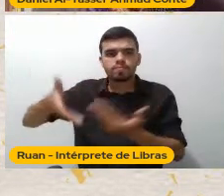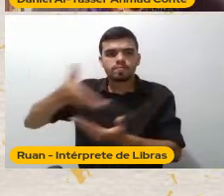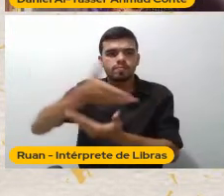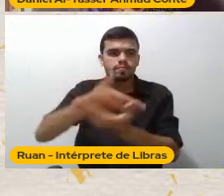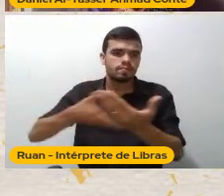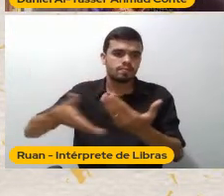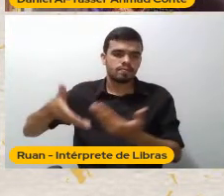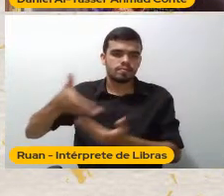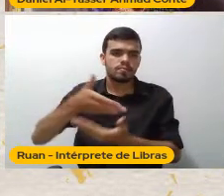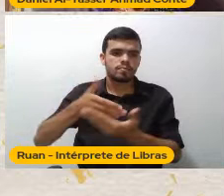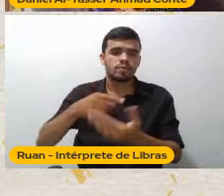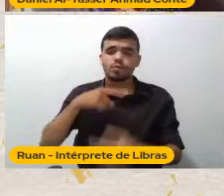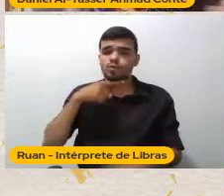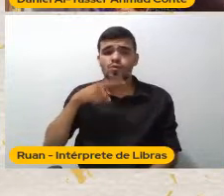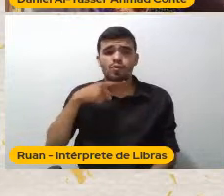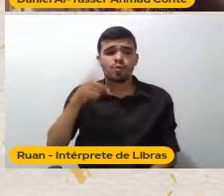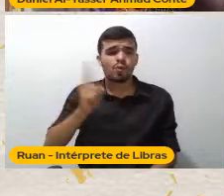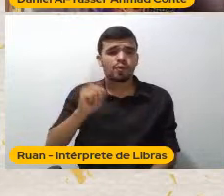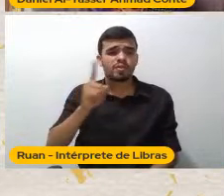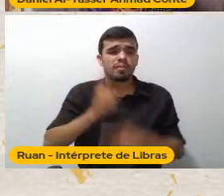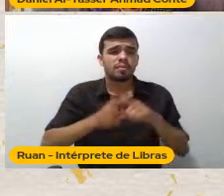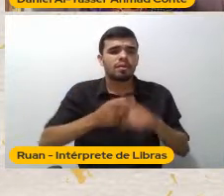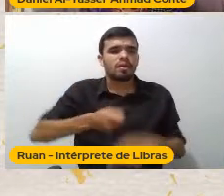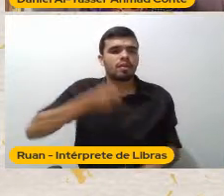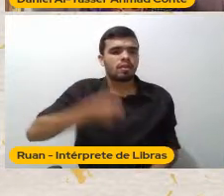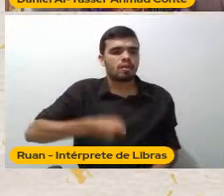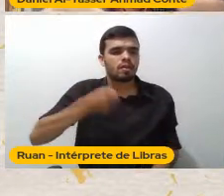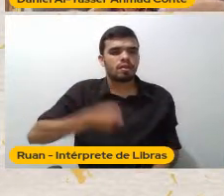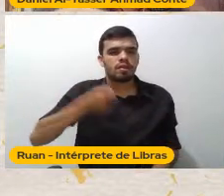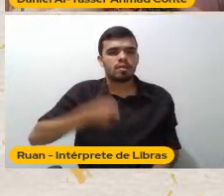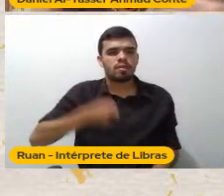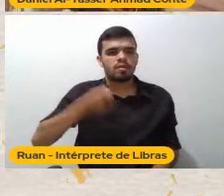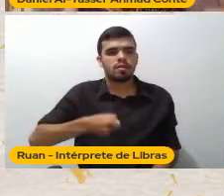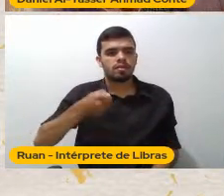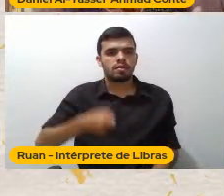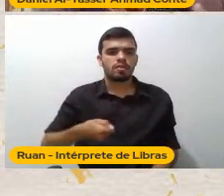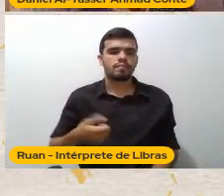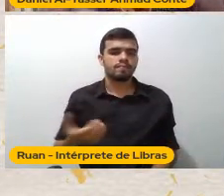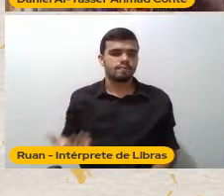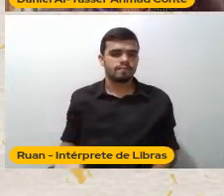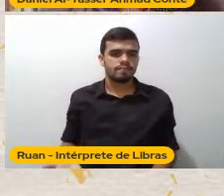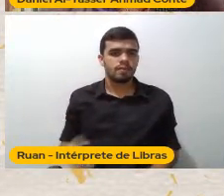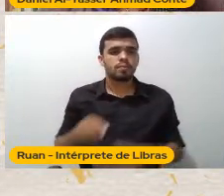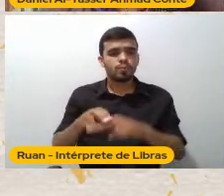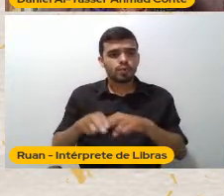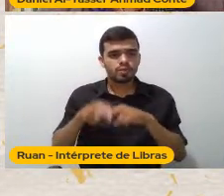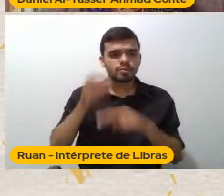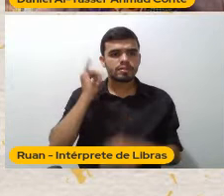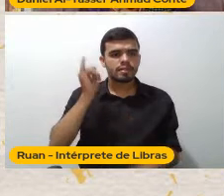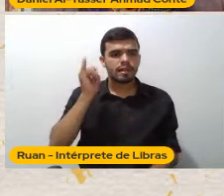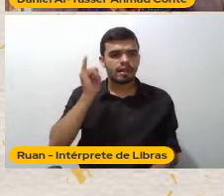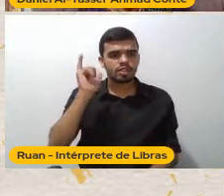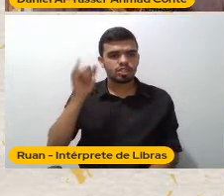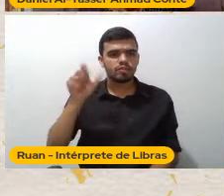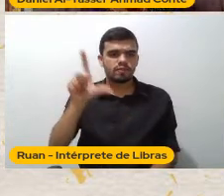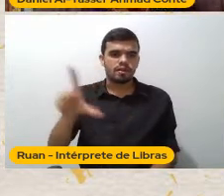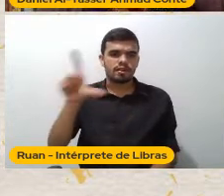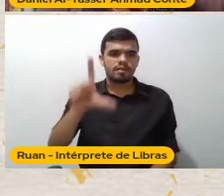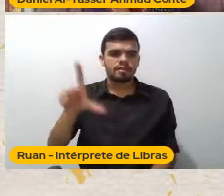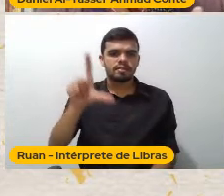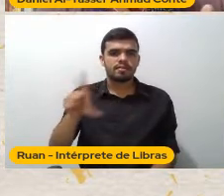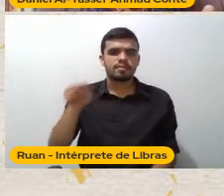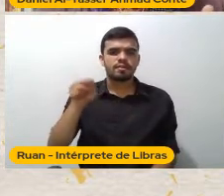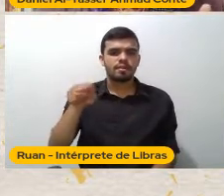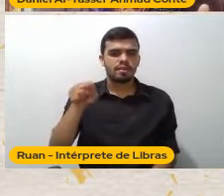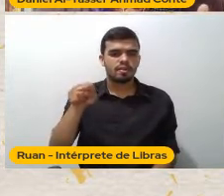De uma perversão Europeia absurda Então essas narrativas literárias Elas se capilarizam Na nossa altura